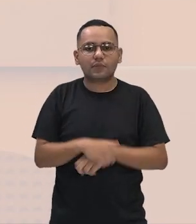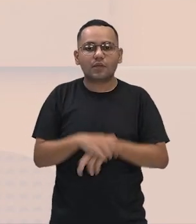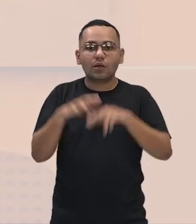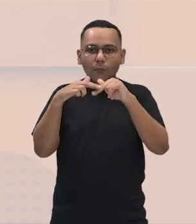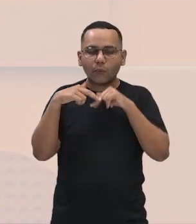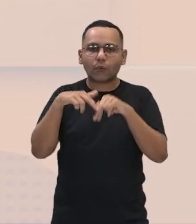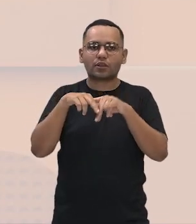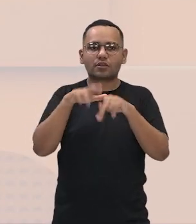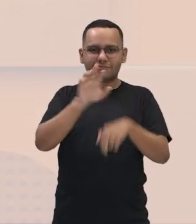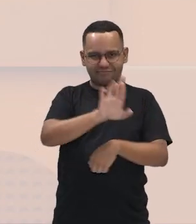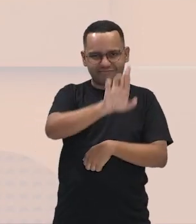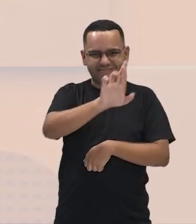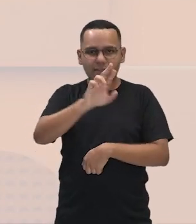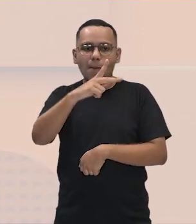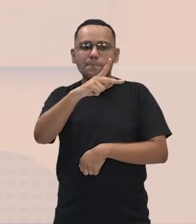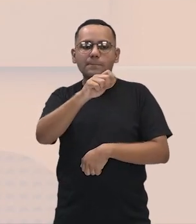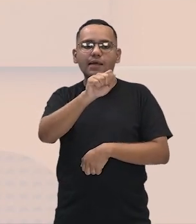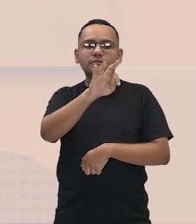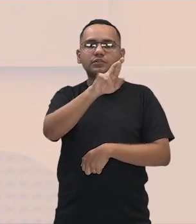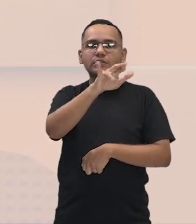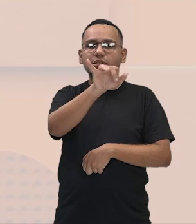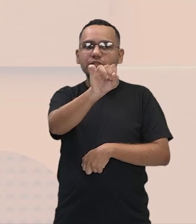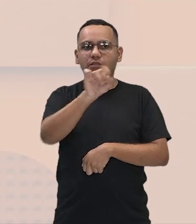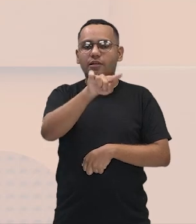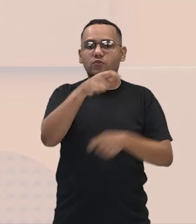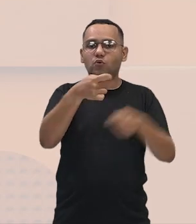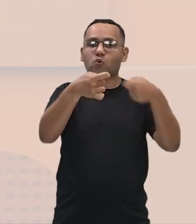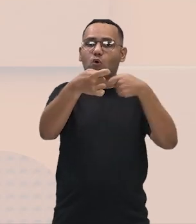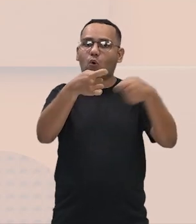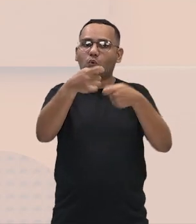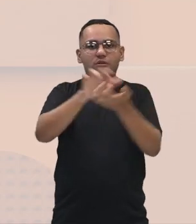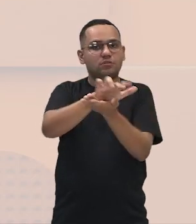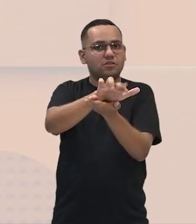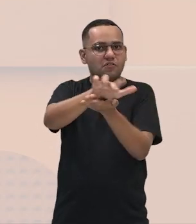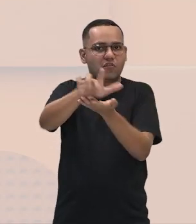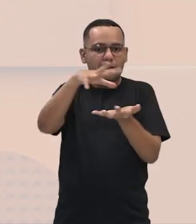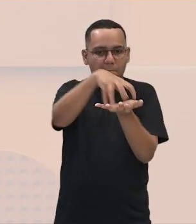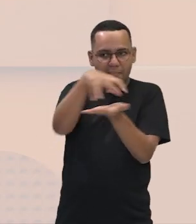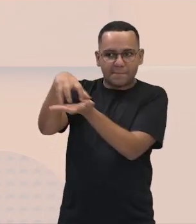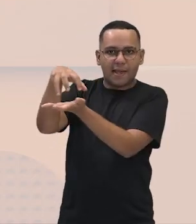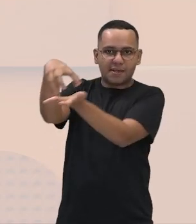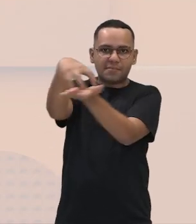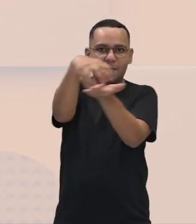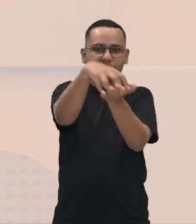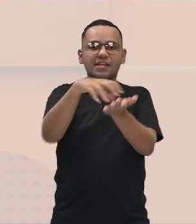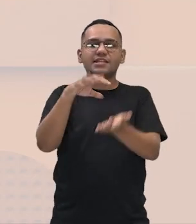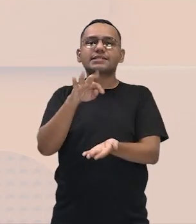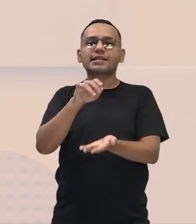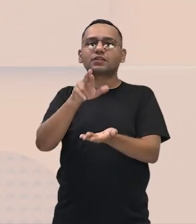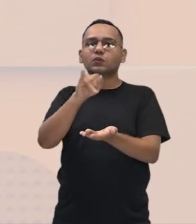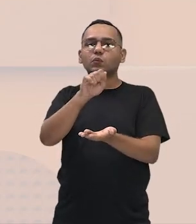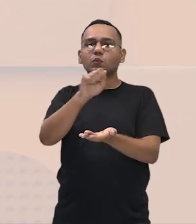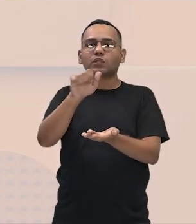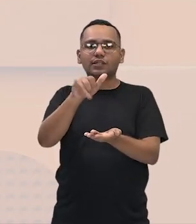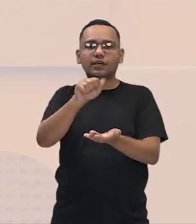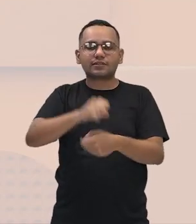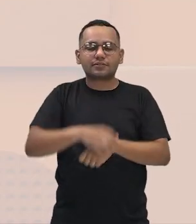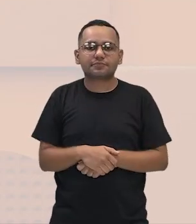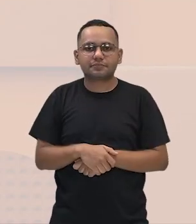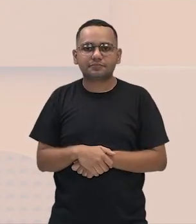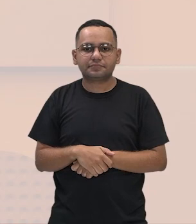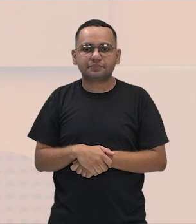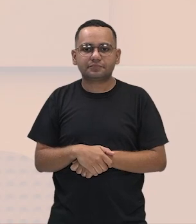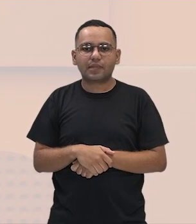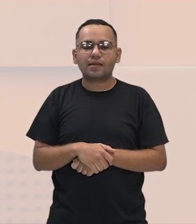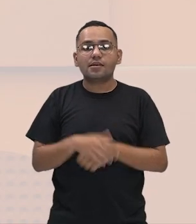e o poder de decisão ficava na mão dos patrícios. E a